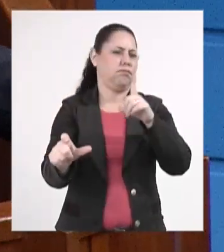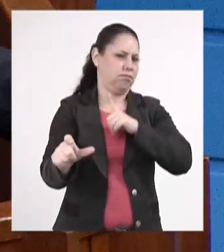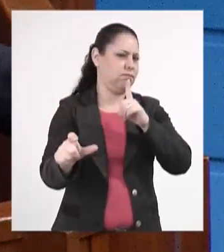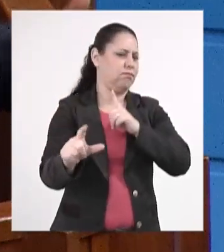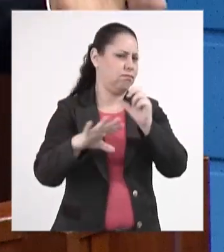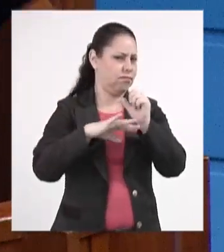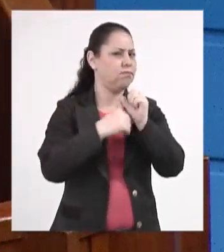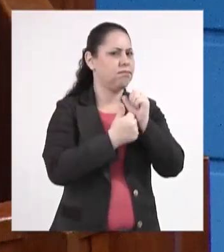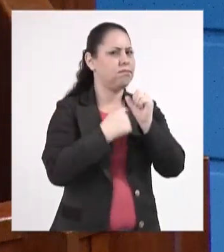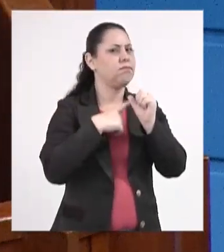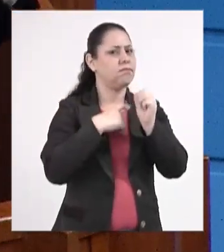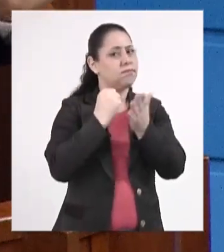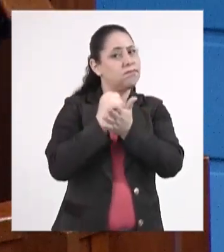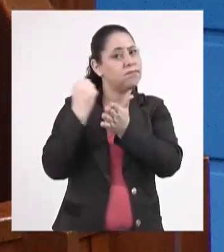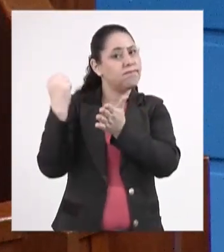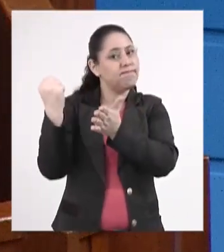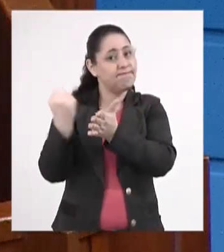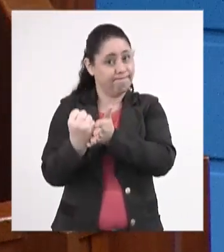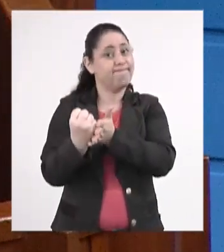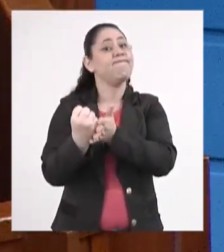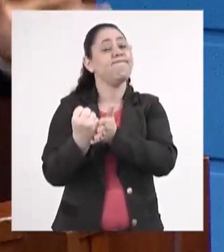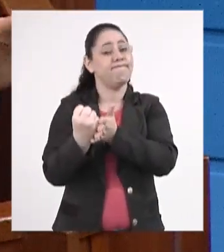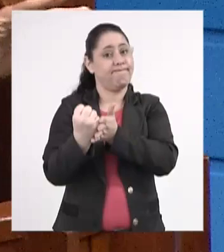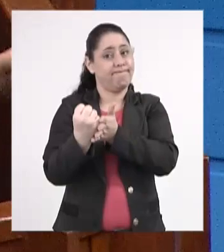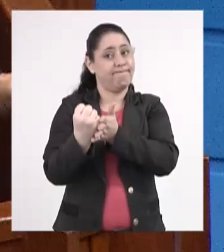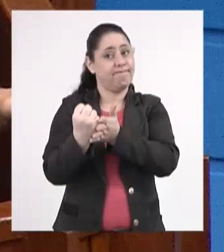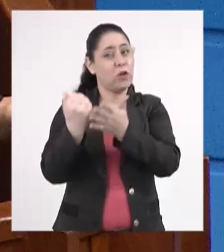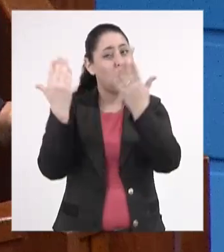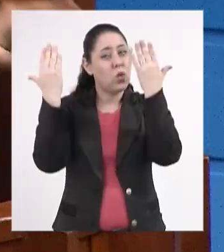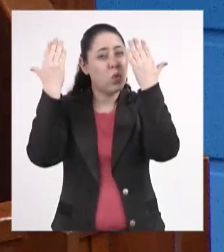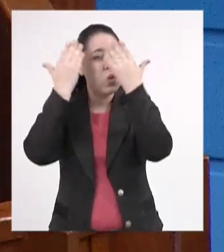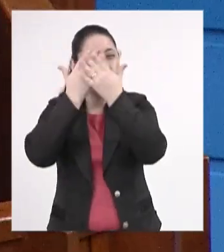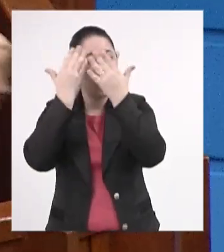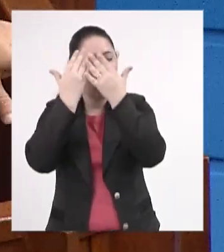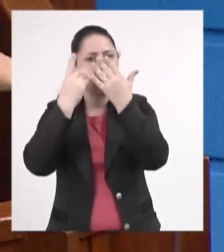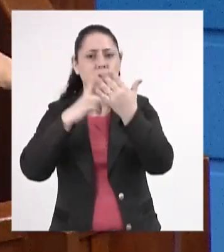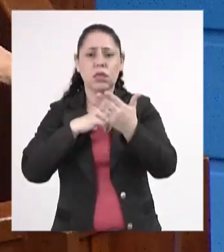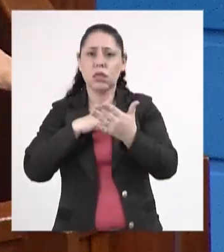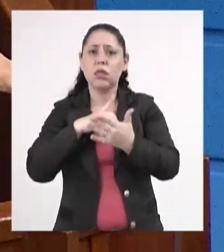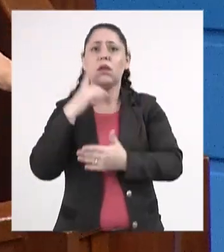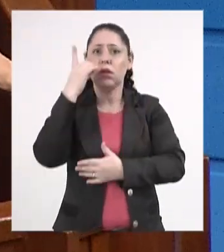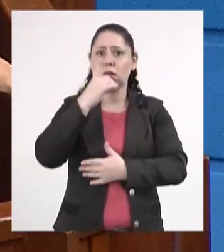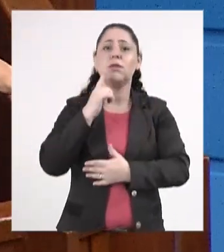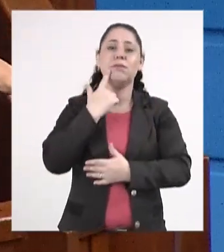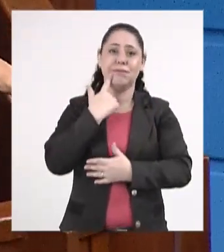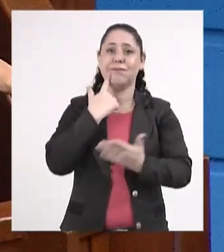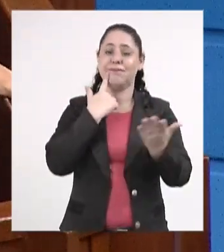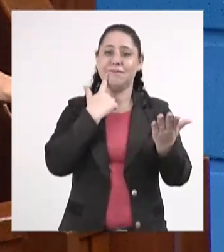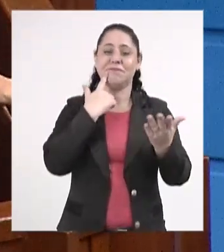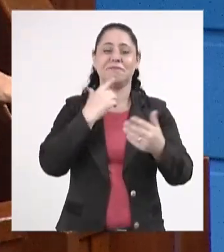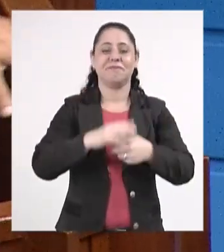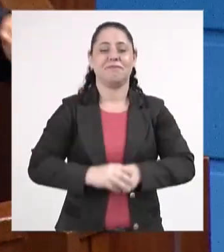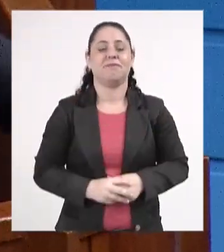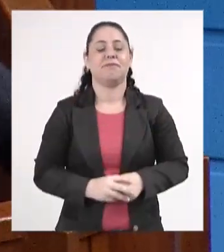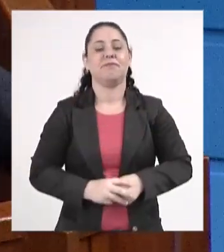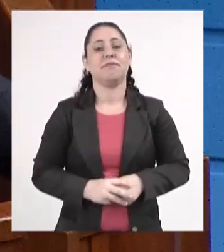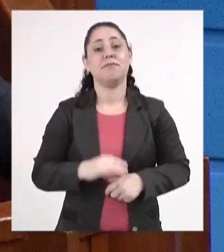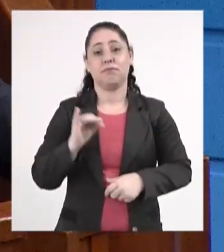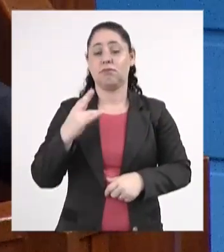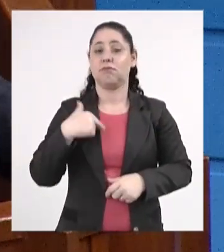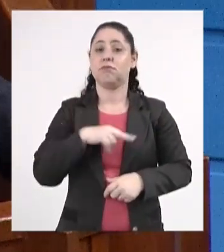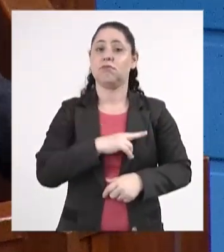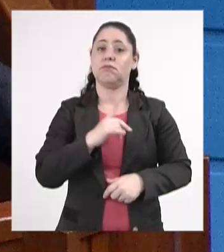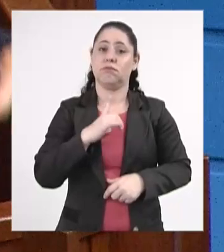contratações obscuras, existe, deputado Londres. Se nós